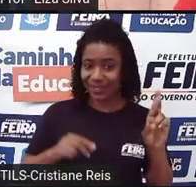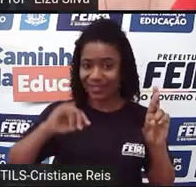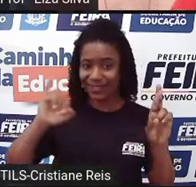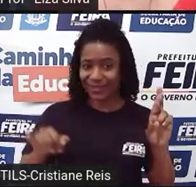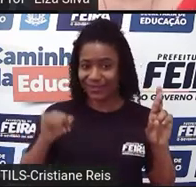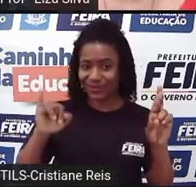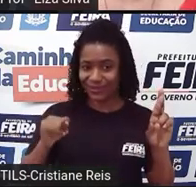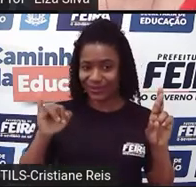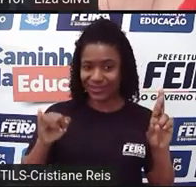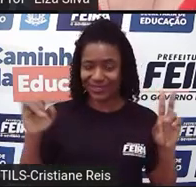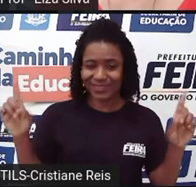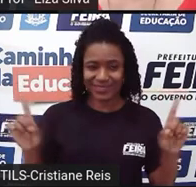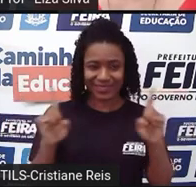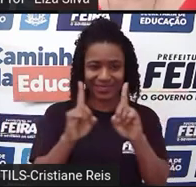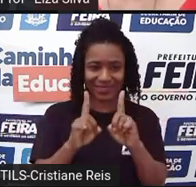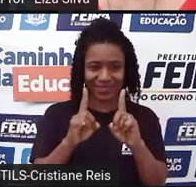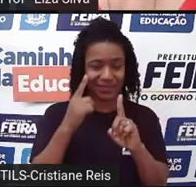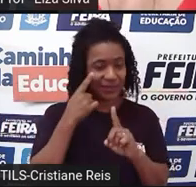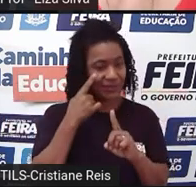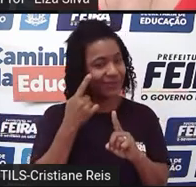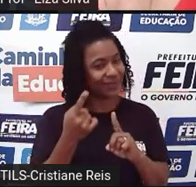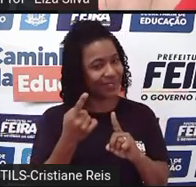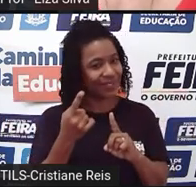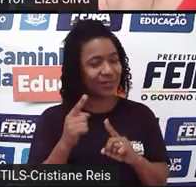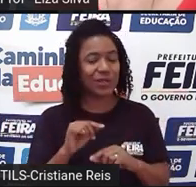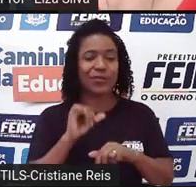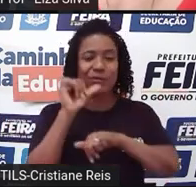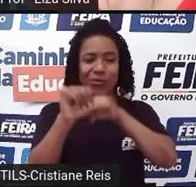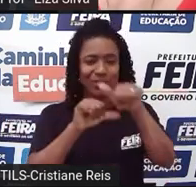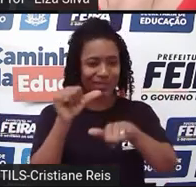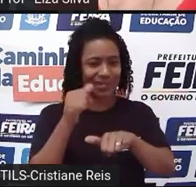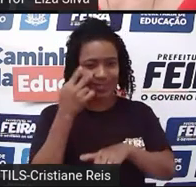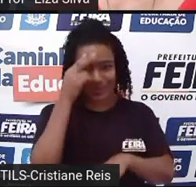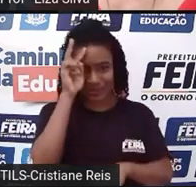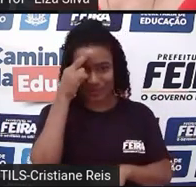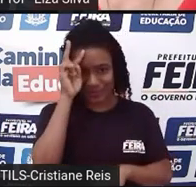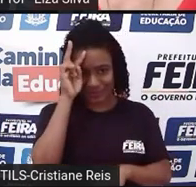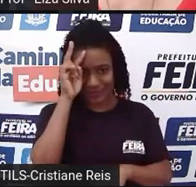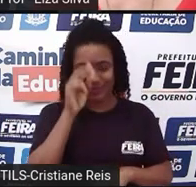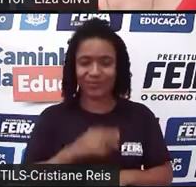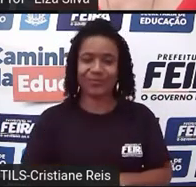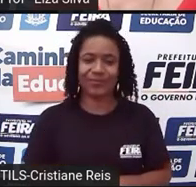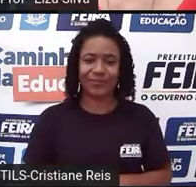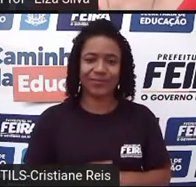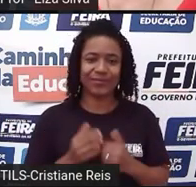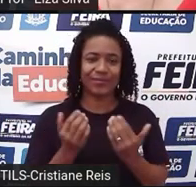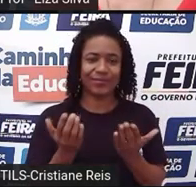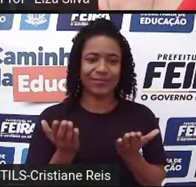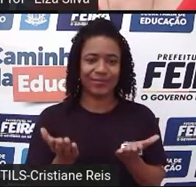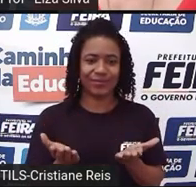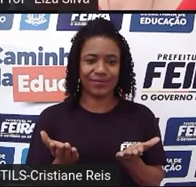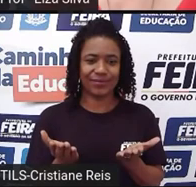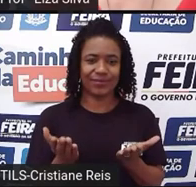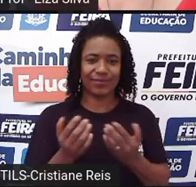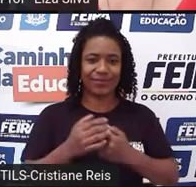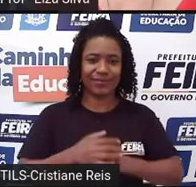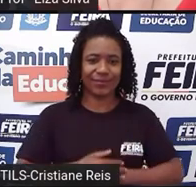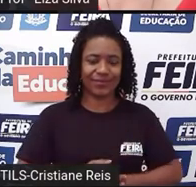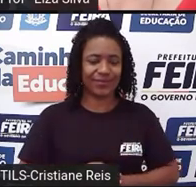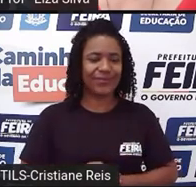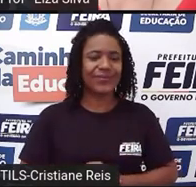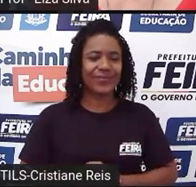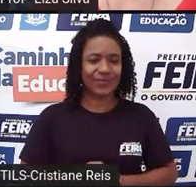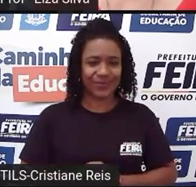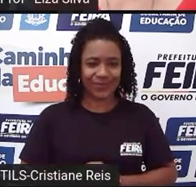encaminhamento para essa história Então, eu digo que Romeu and Juliet will be celebrated